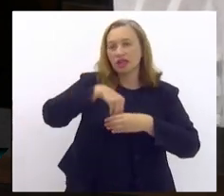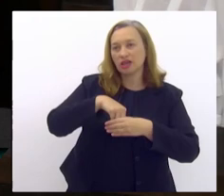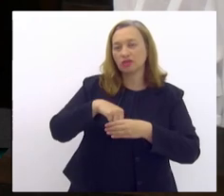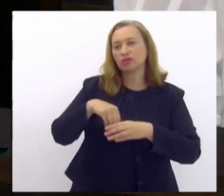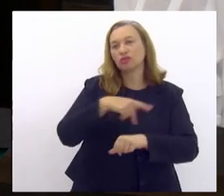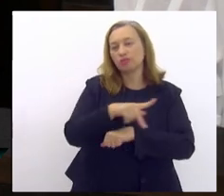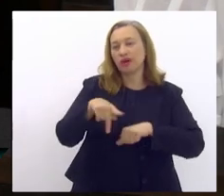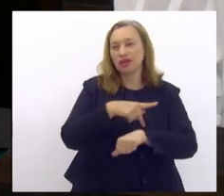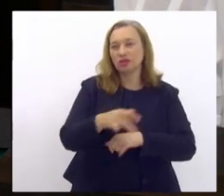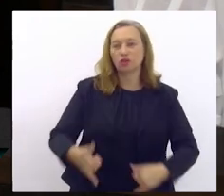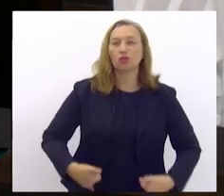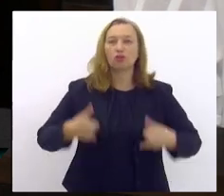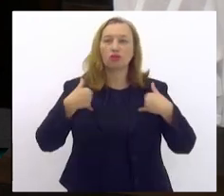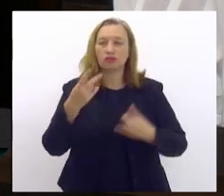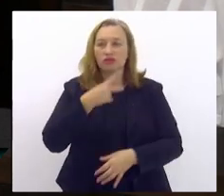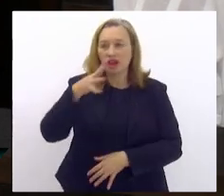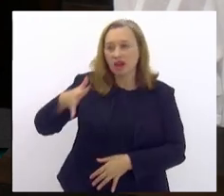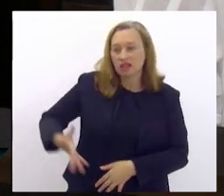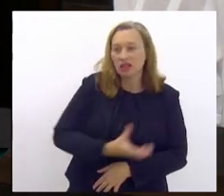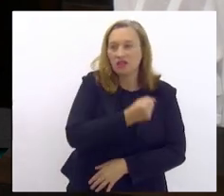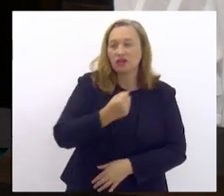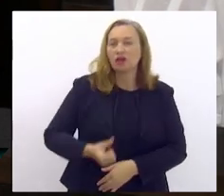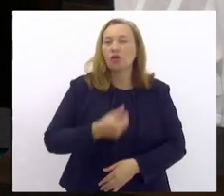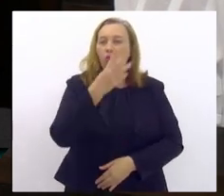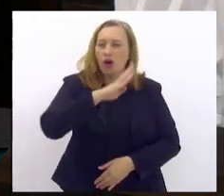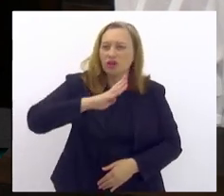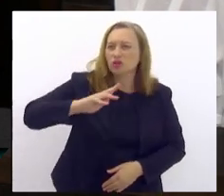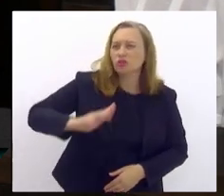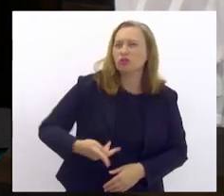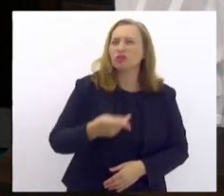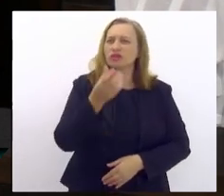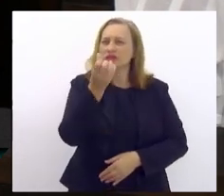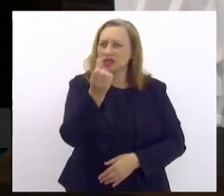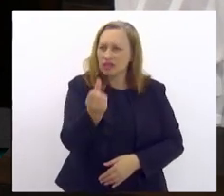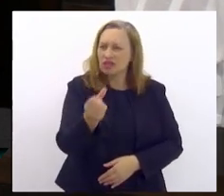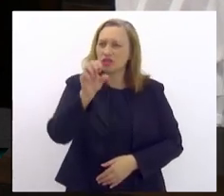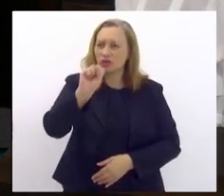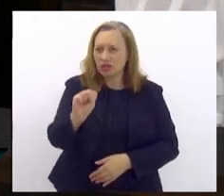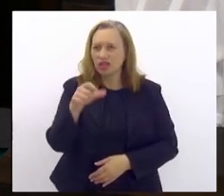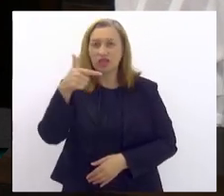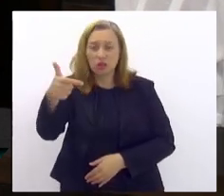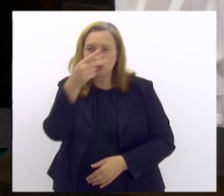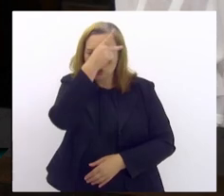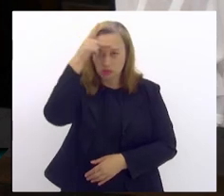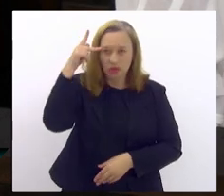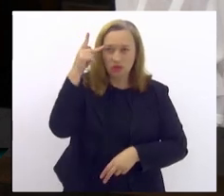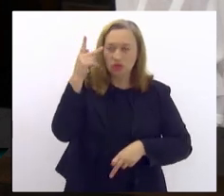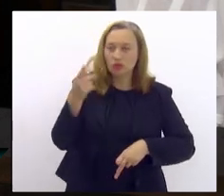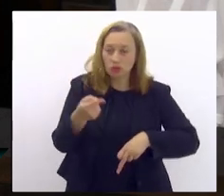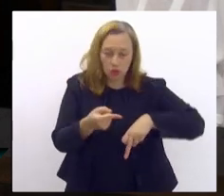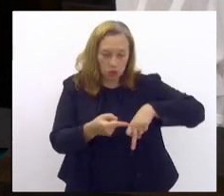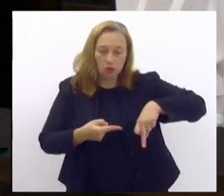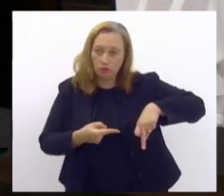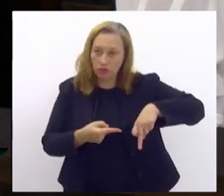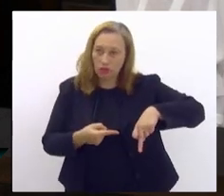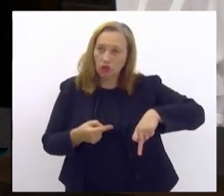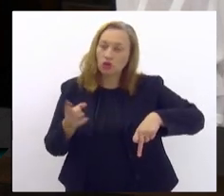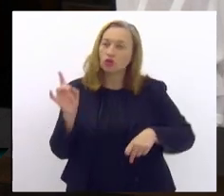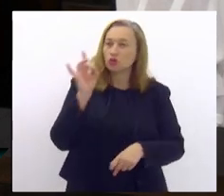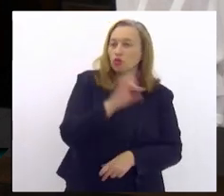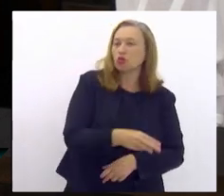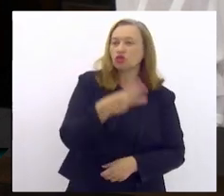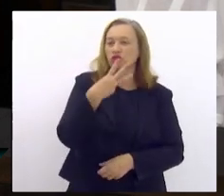falar que salvamos 4.682 pessoas de amputações nesses últimos